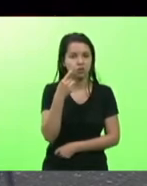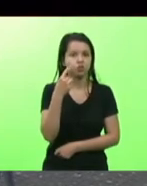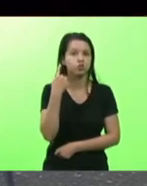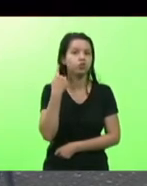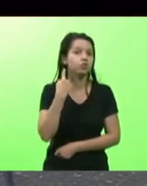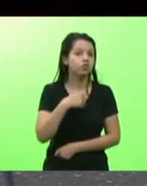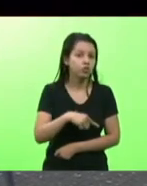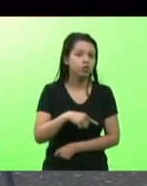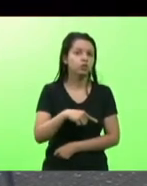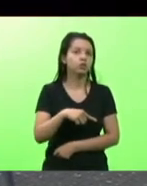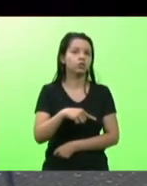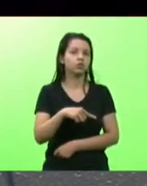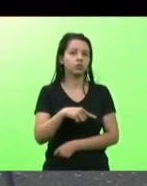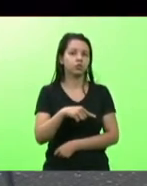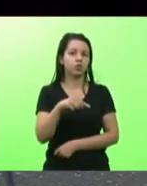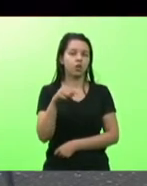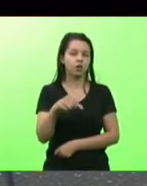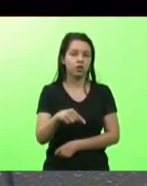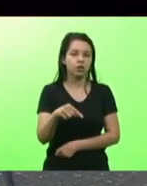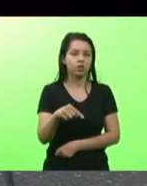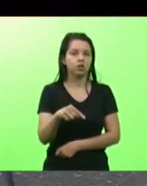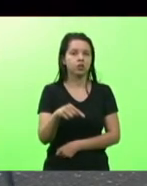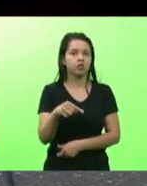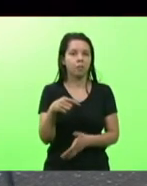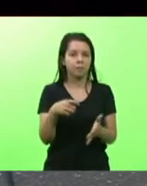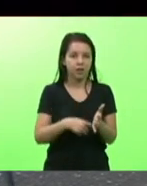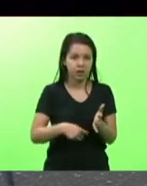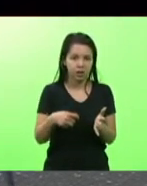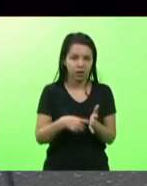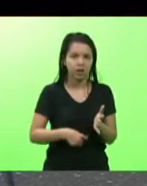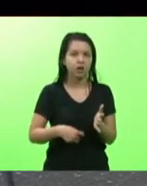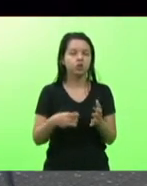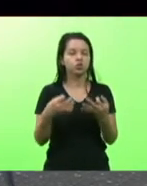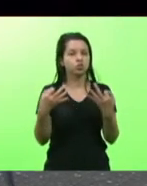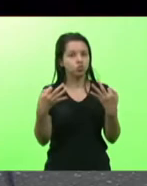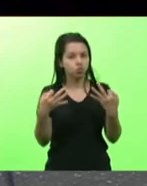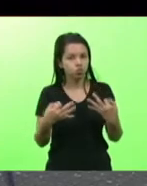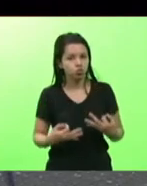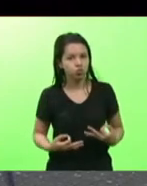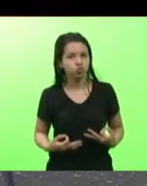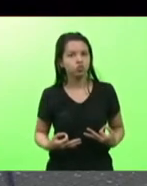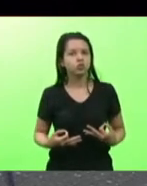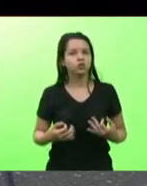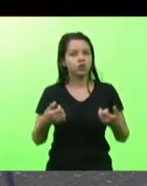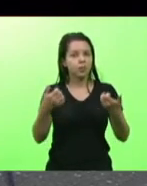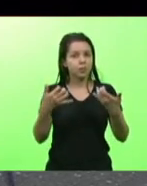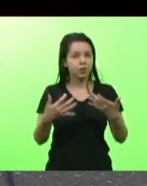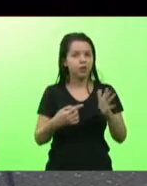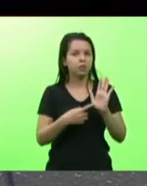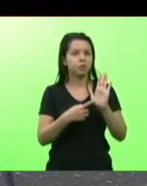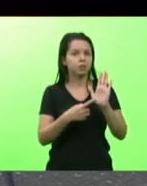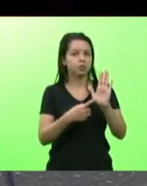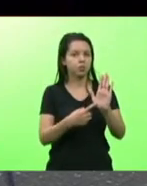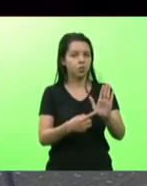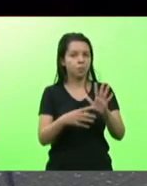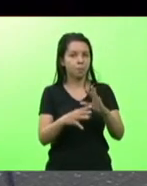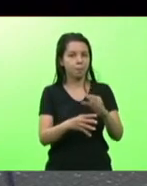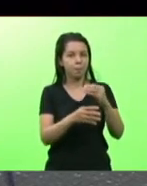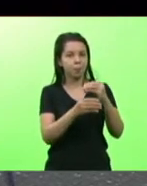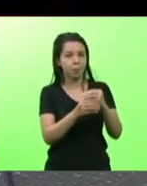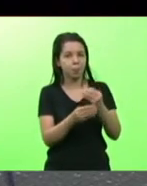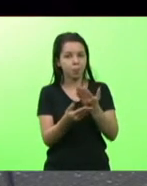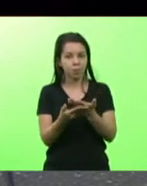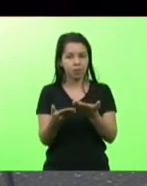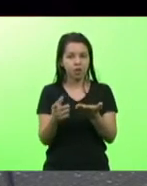aqui uma briga justa quando apresentou uma emenda para que parte dos